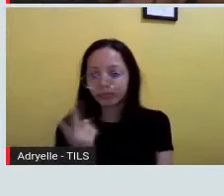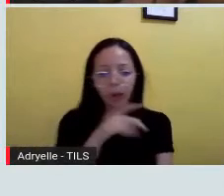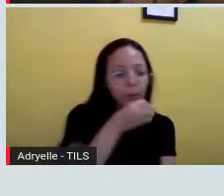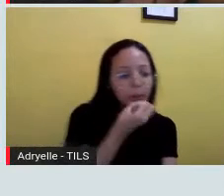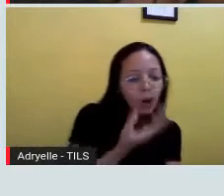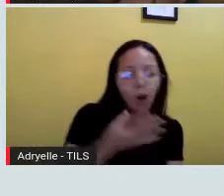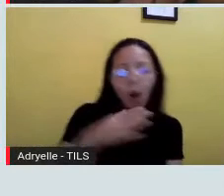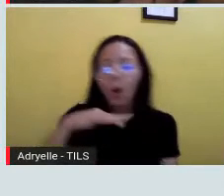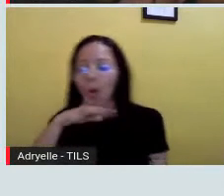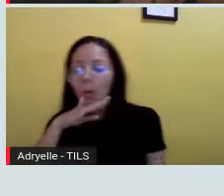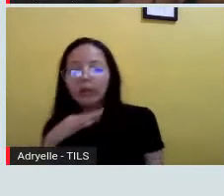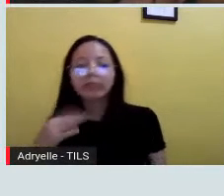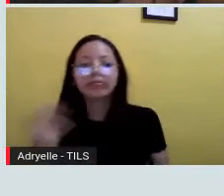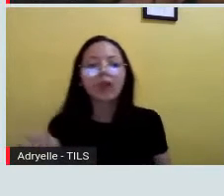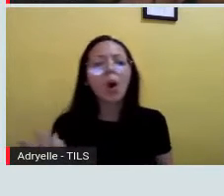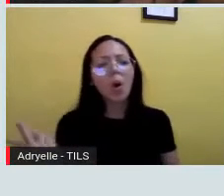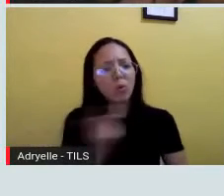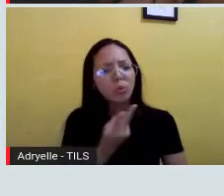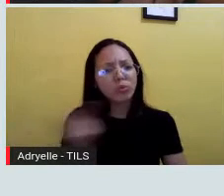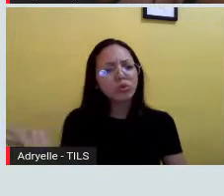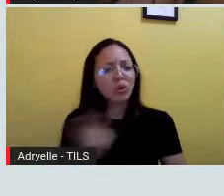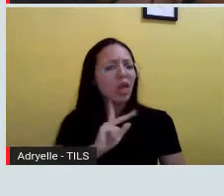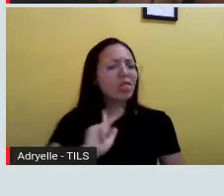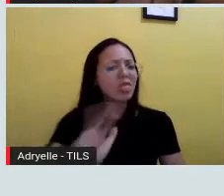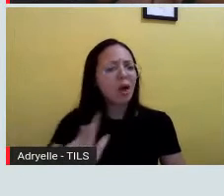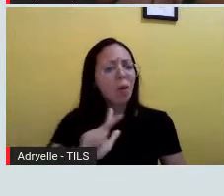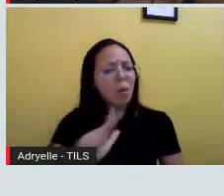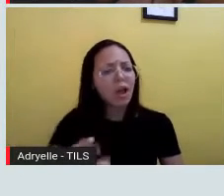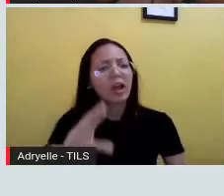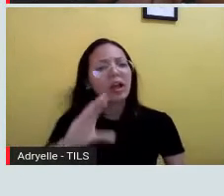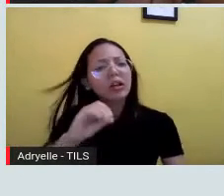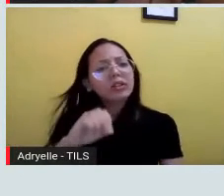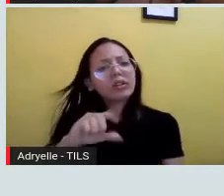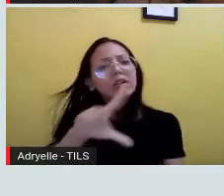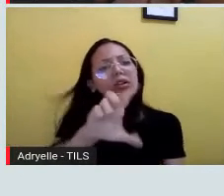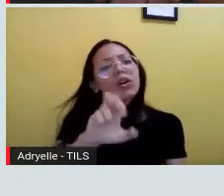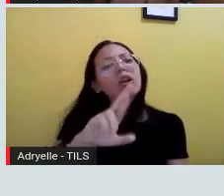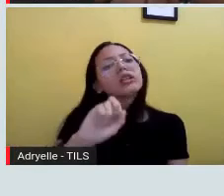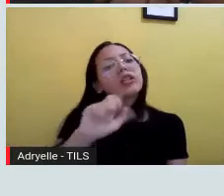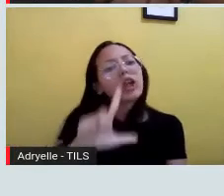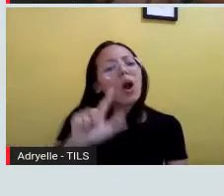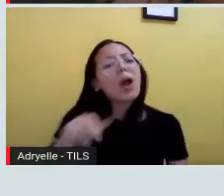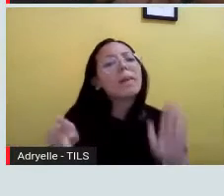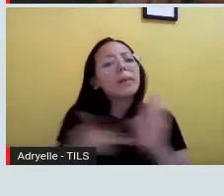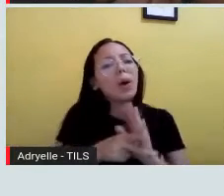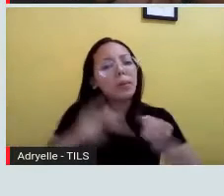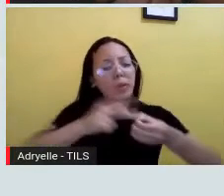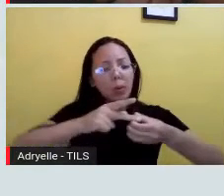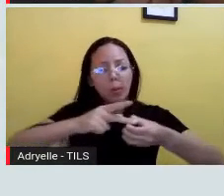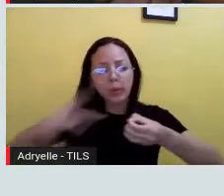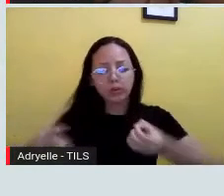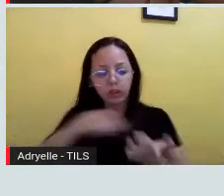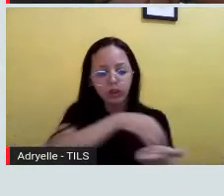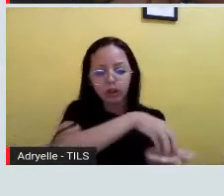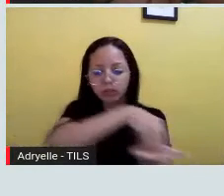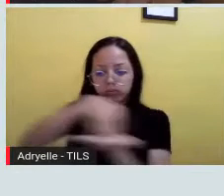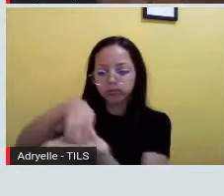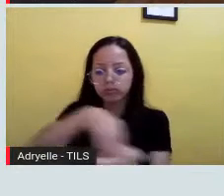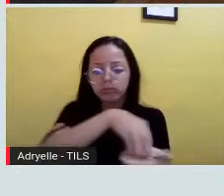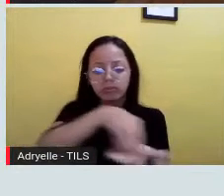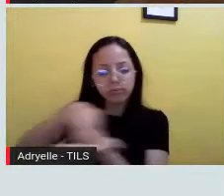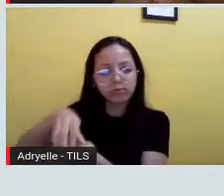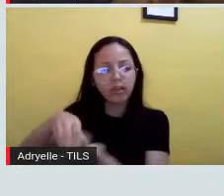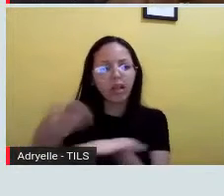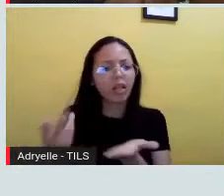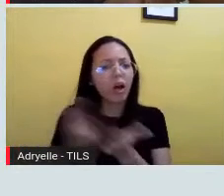que HDL e LDL não são colesterol. Eles são lipoproteínas que transportam o colesterol. E aí o que é